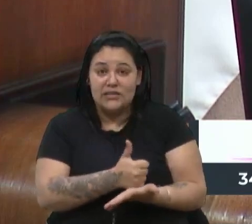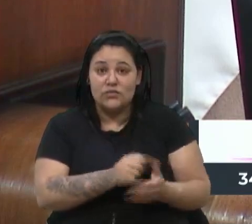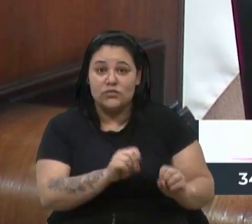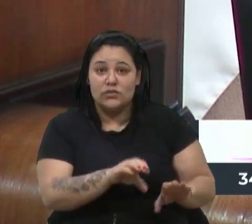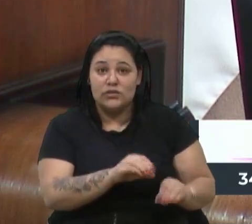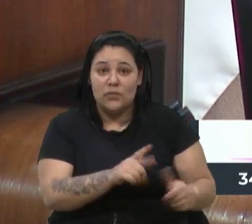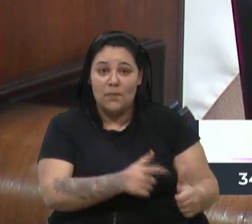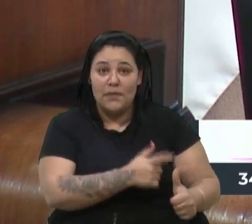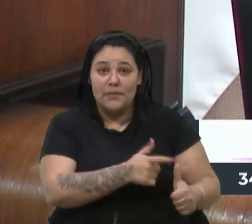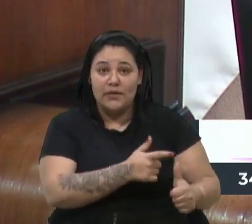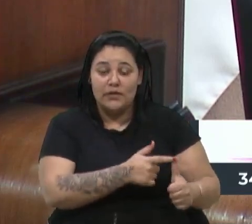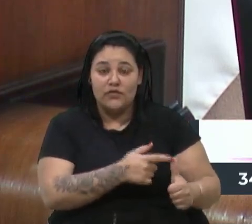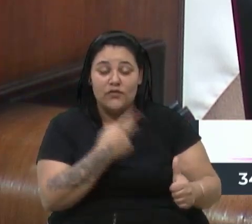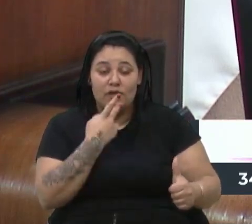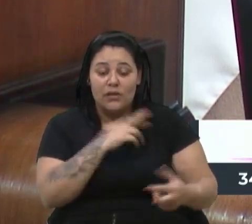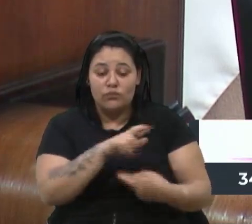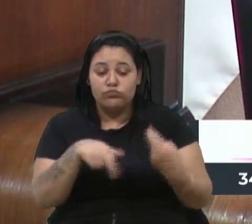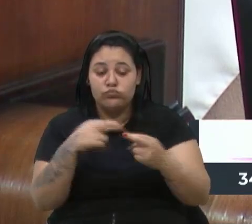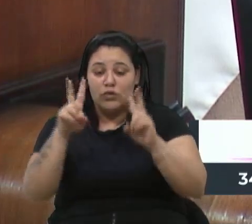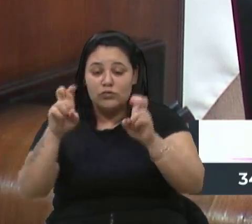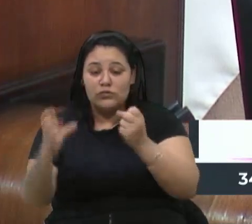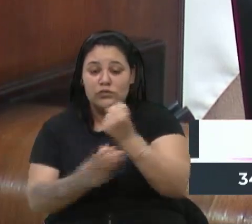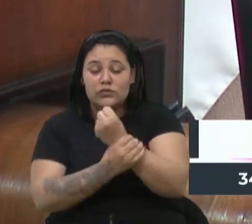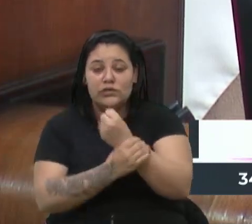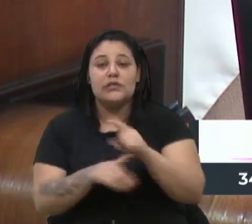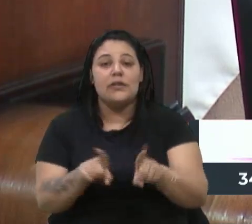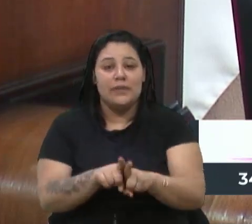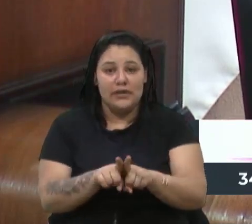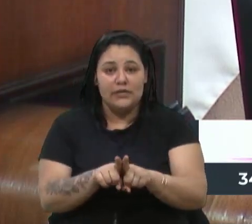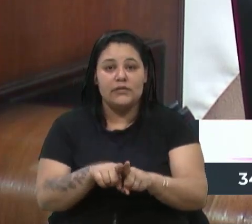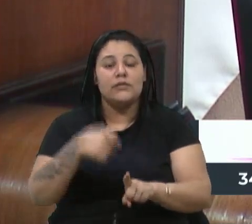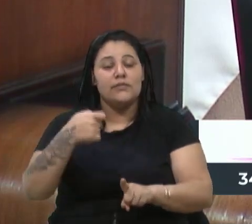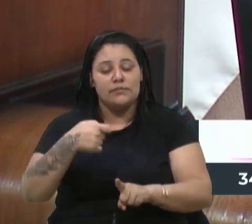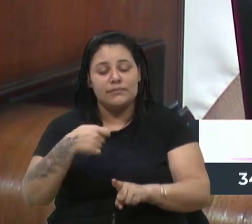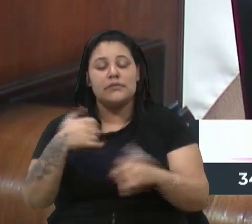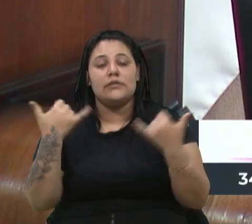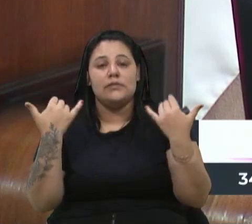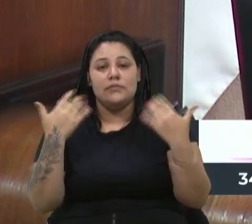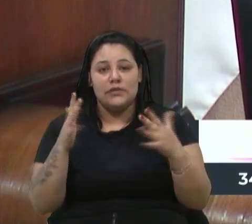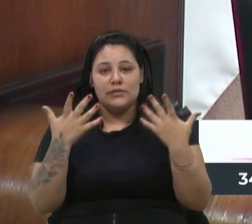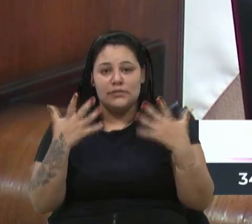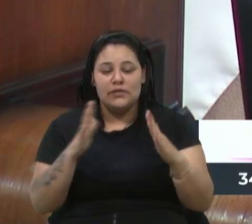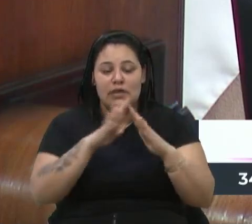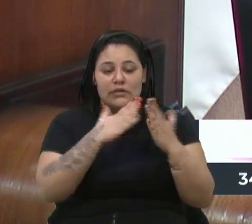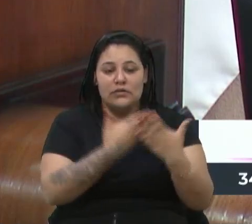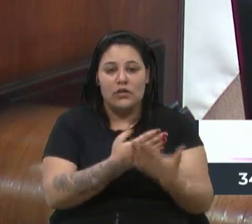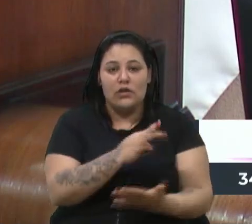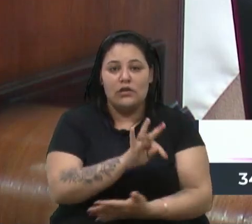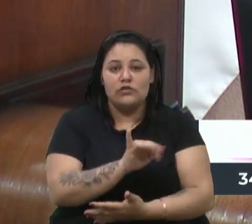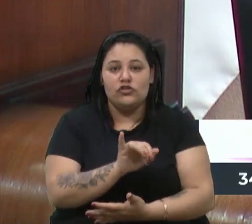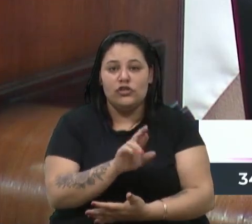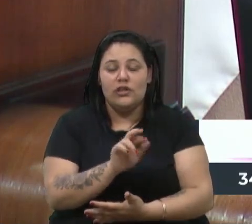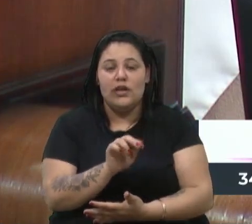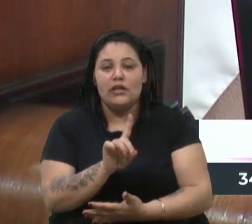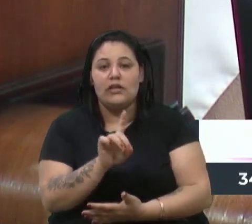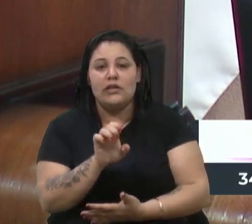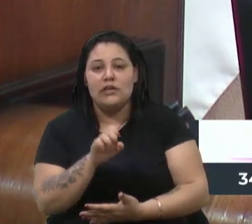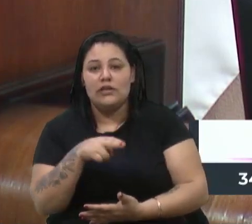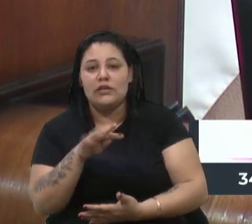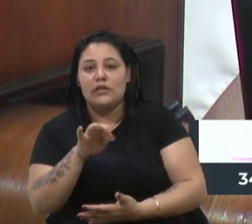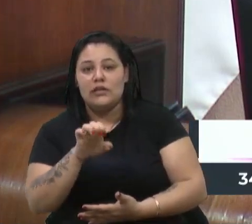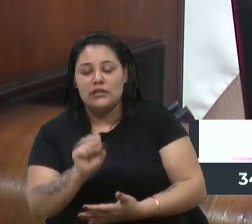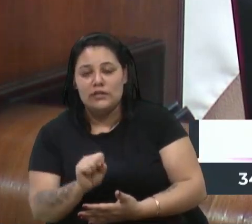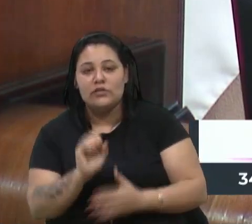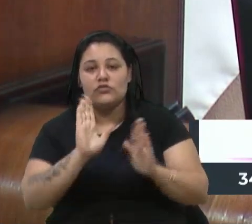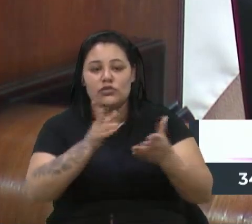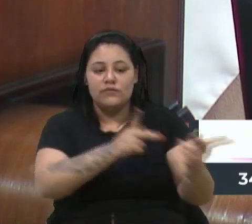falando sobre todos os temas, inclusive, sobre segurança. Então, parabenizar, sem dúvida nenhuma, o Colégio Tiradentes. Eu estive lá esses dias, gente tinha recebido muitos